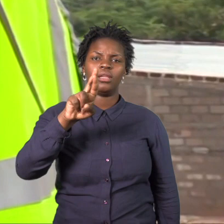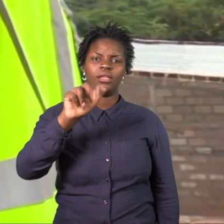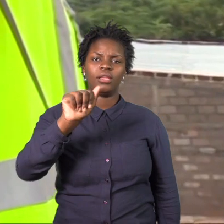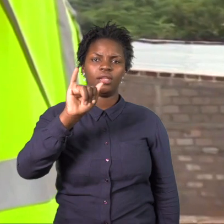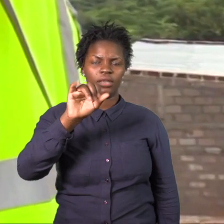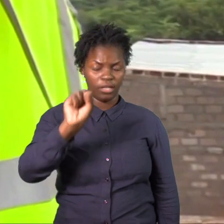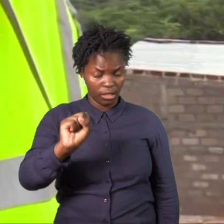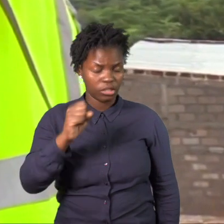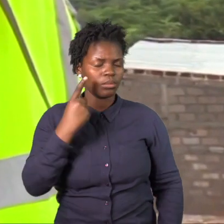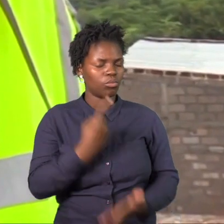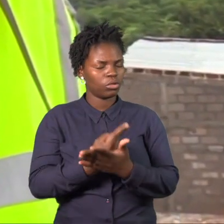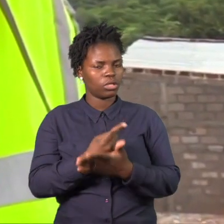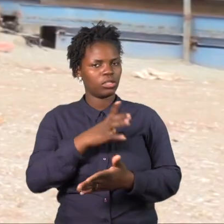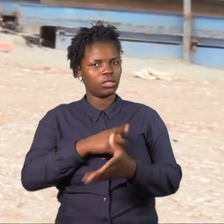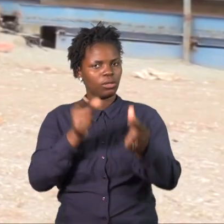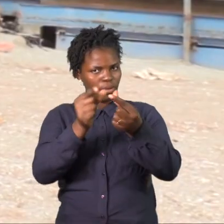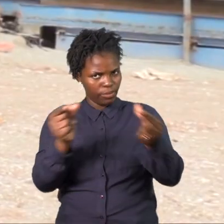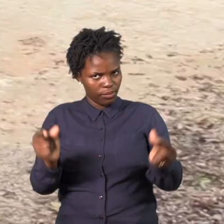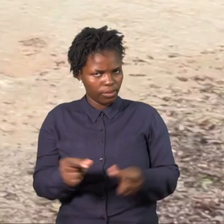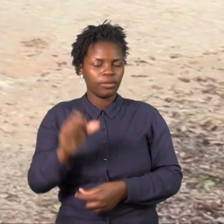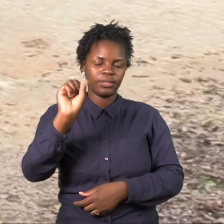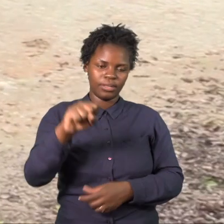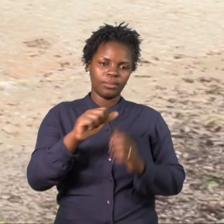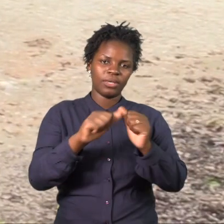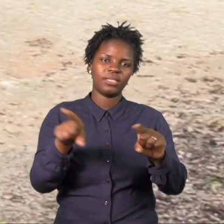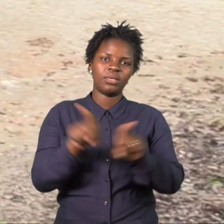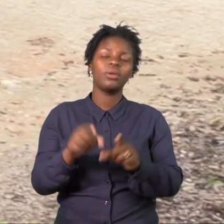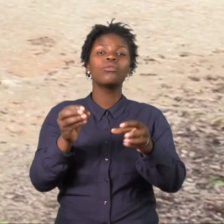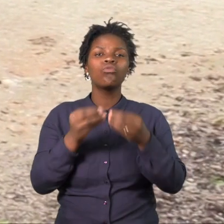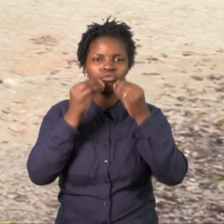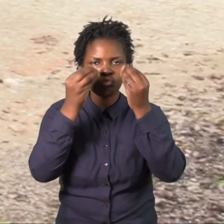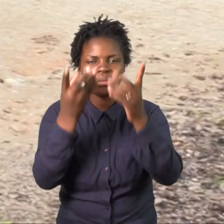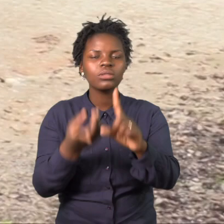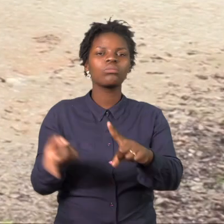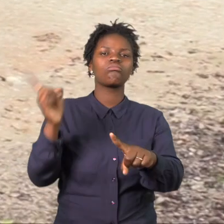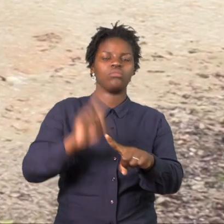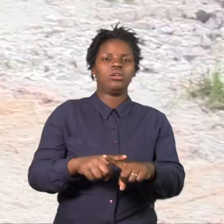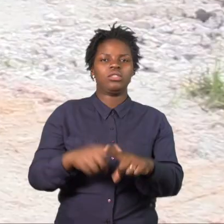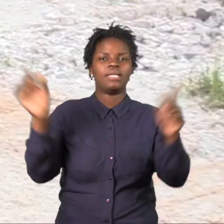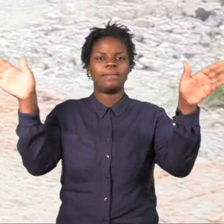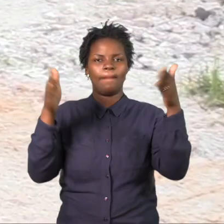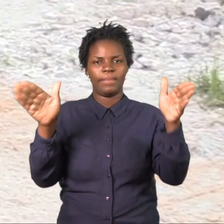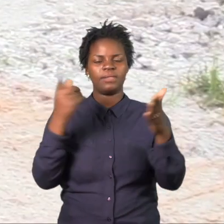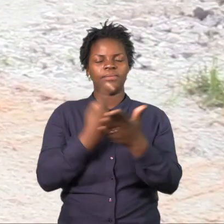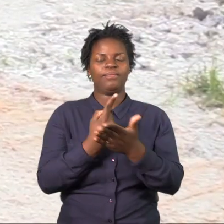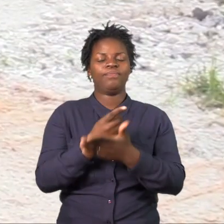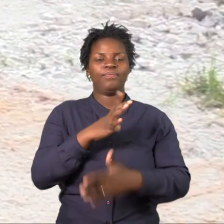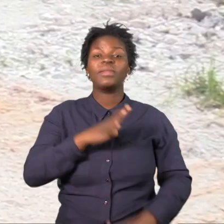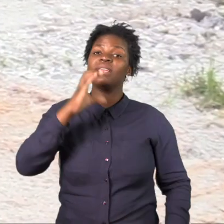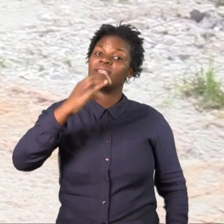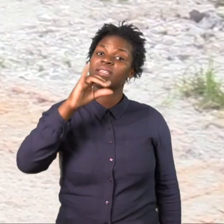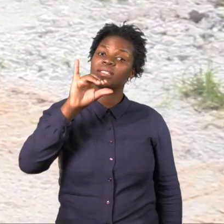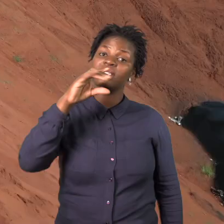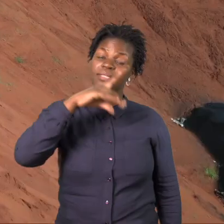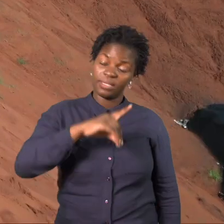visadas e nas terminais portuárias, para não depender das informações que serão prestadas pelas empresas. O